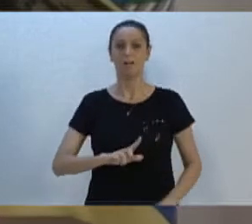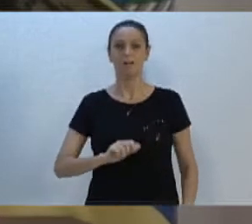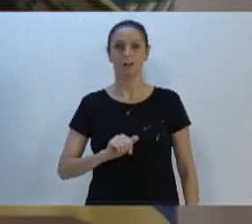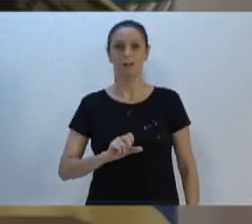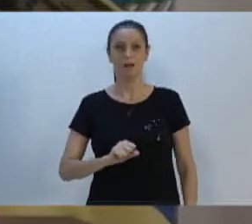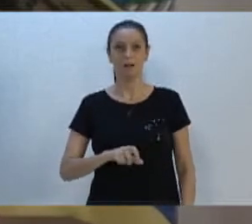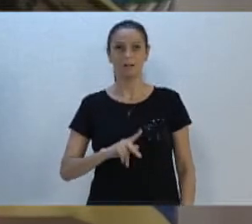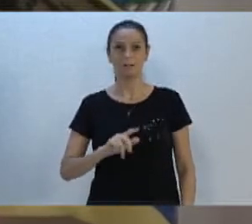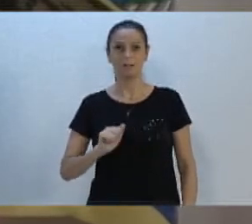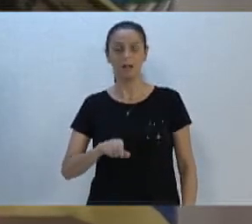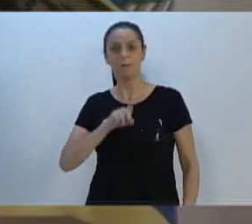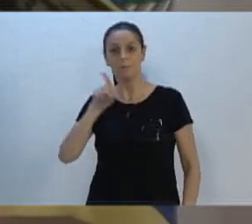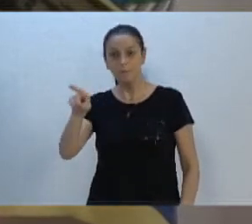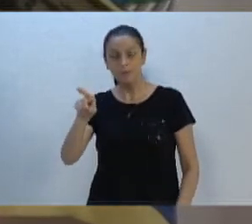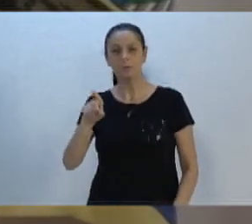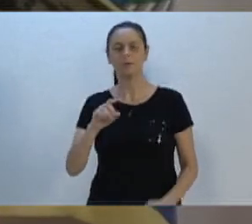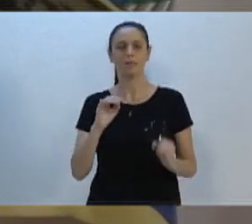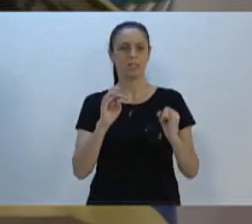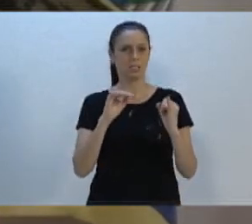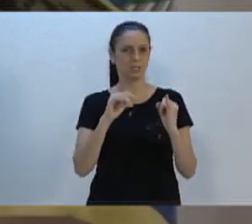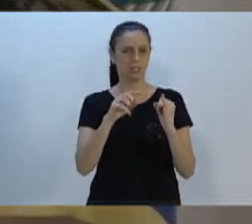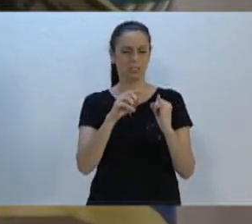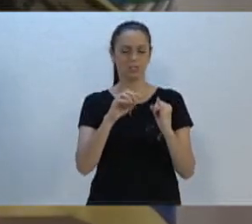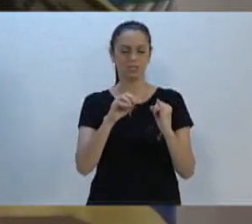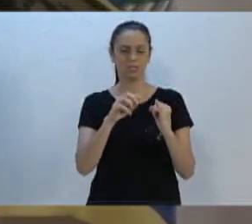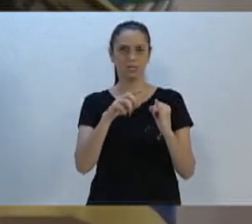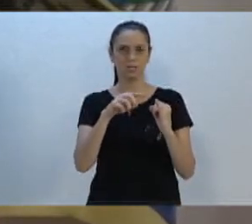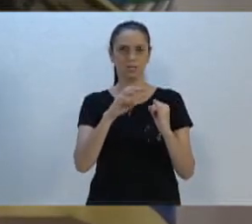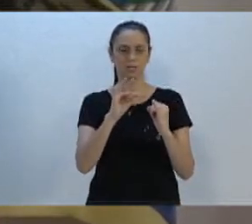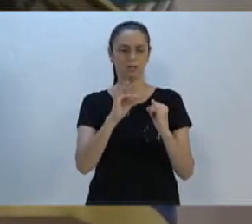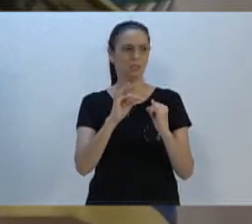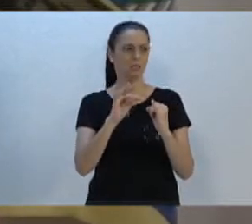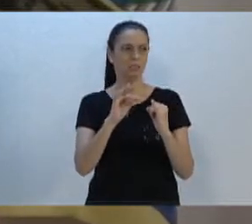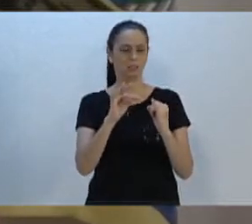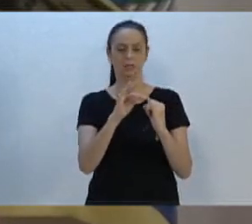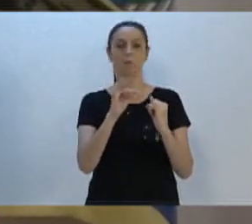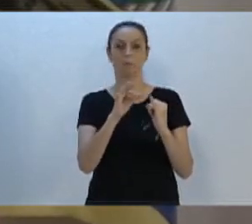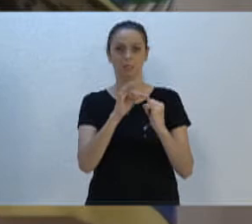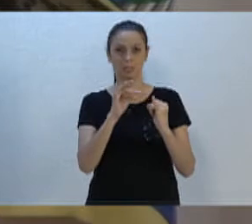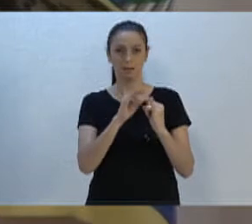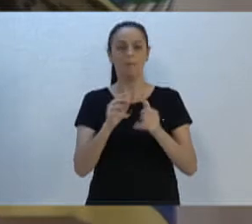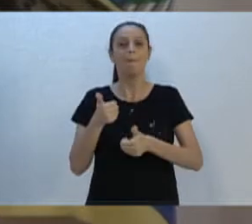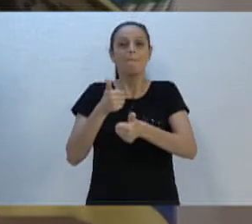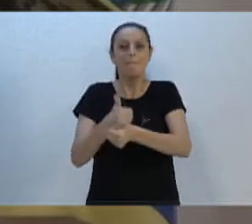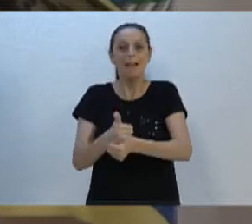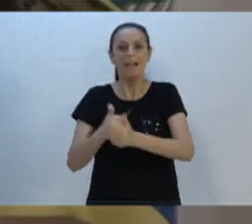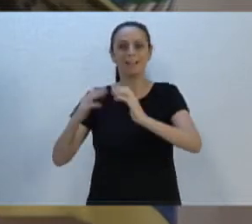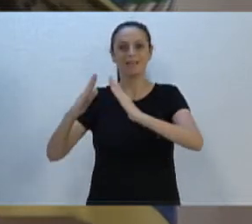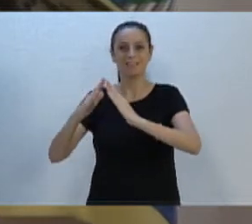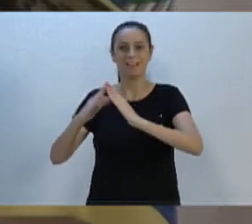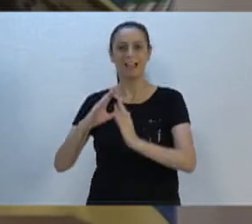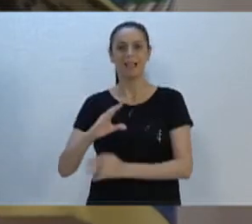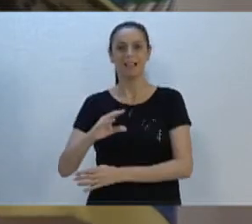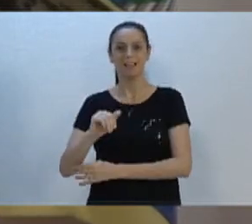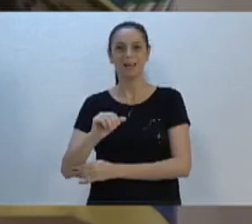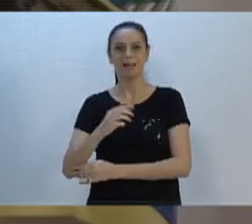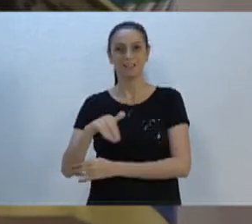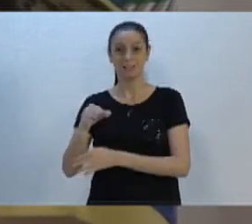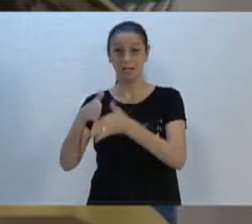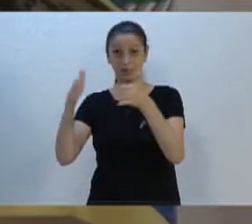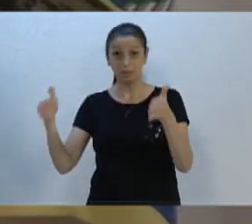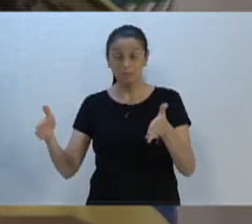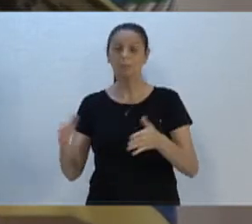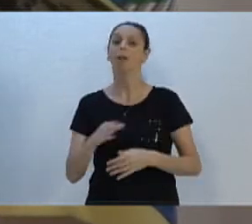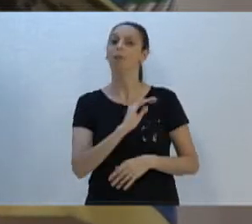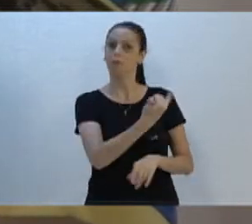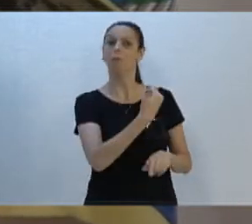Itapavazinha, ele mencionou essas obras, mencionou a rotatória próxima ao Casarão, obras que vão acontecer e que vamos